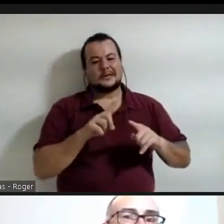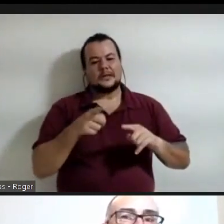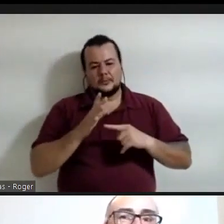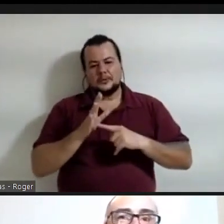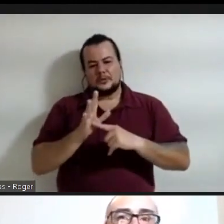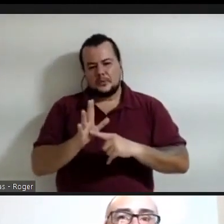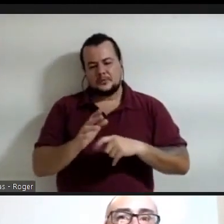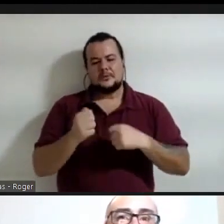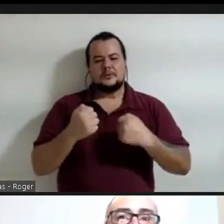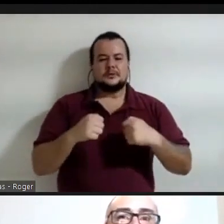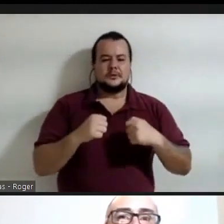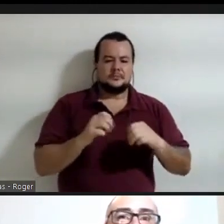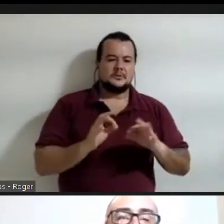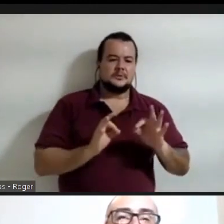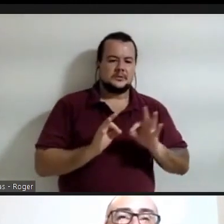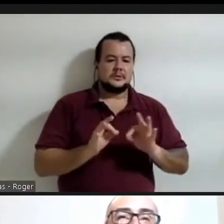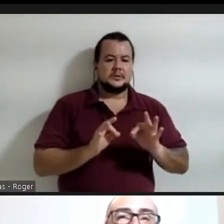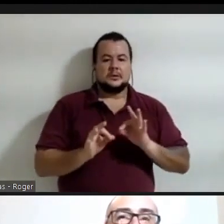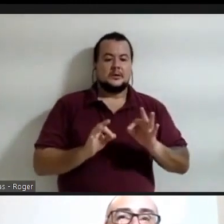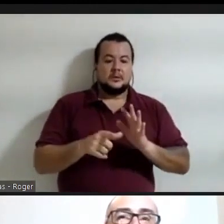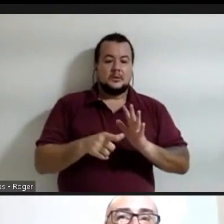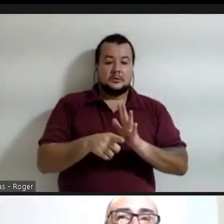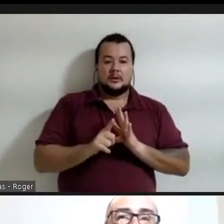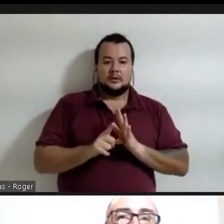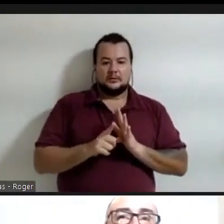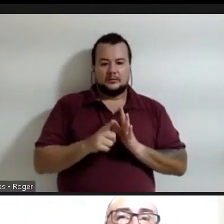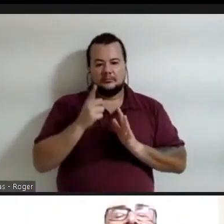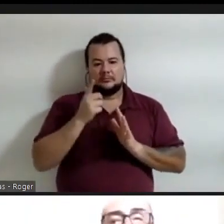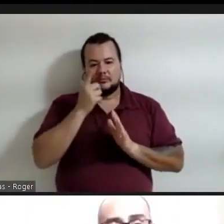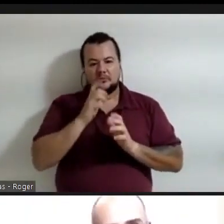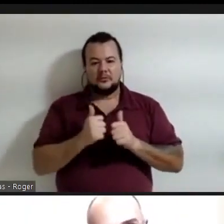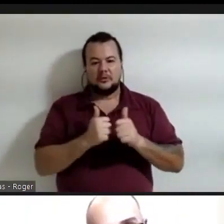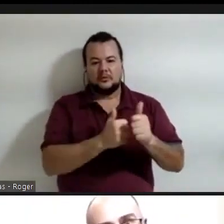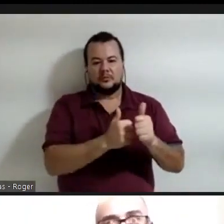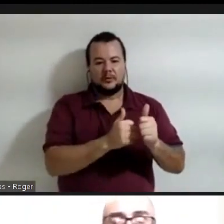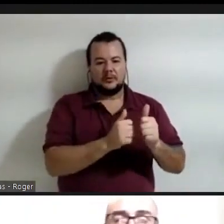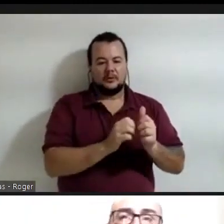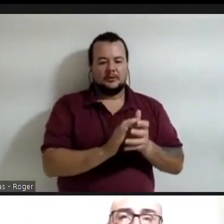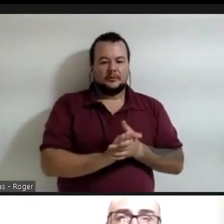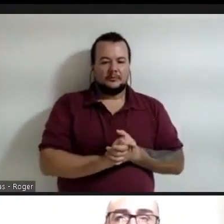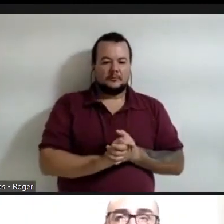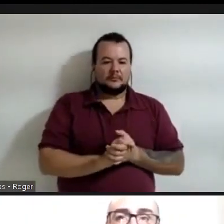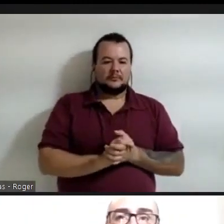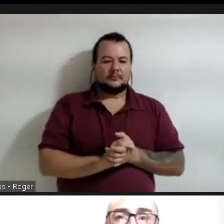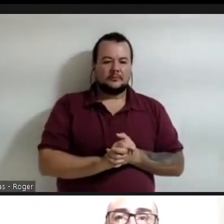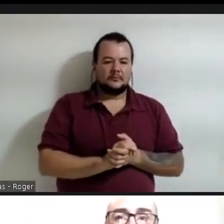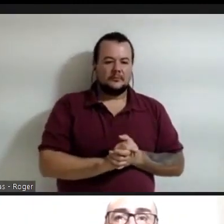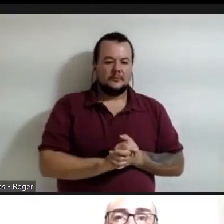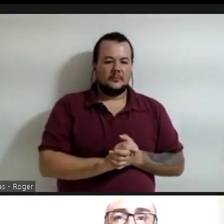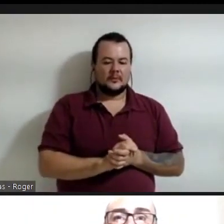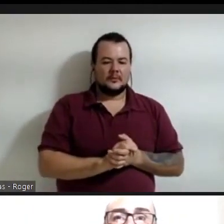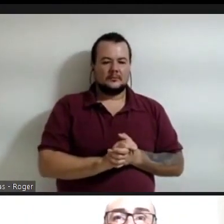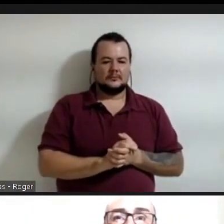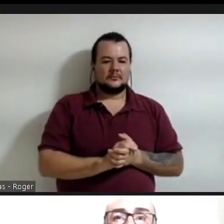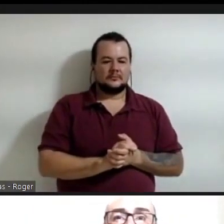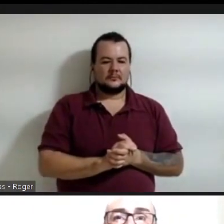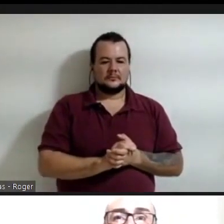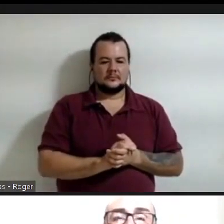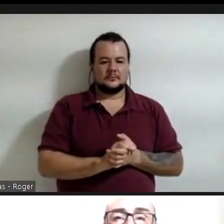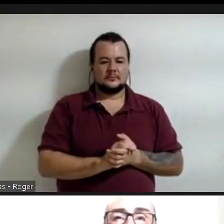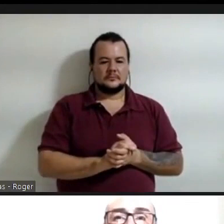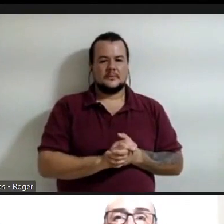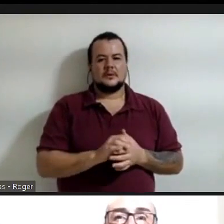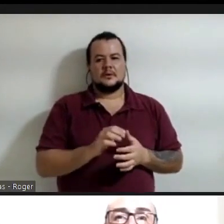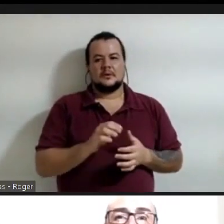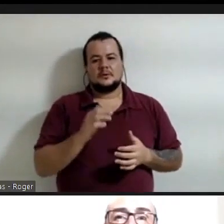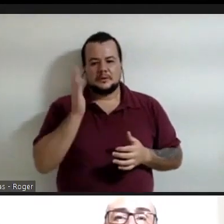tentar se antecipar para poder acompanhar, né? E isso a gente só consegue, pelo menos a minha estratégia, tendo em vista a dificuldade que